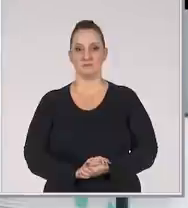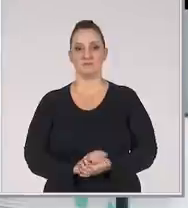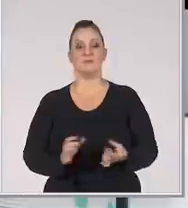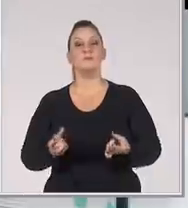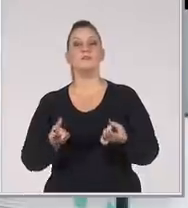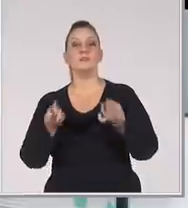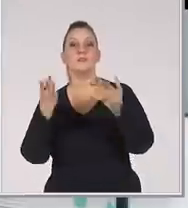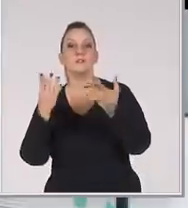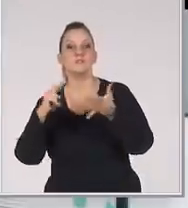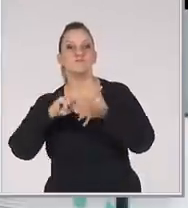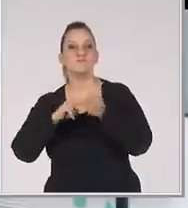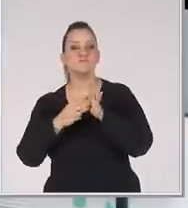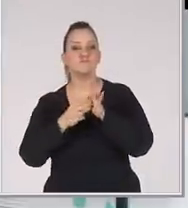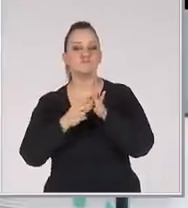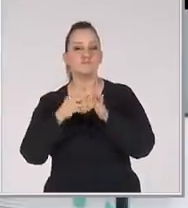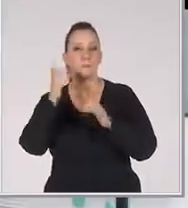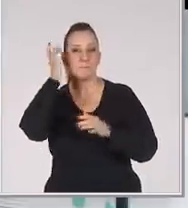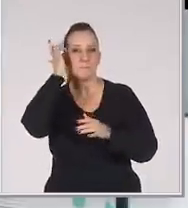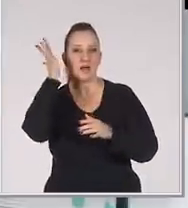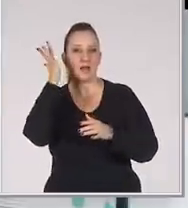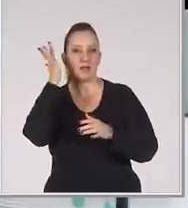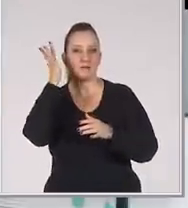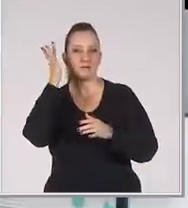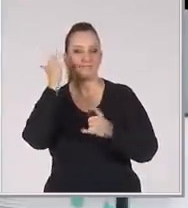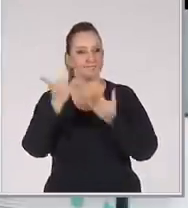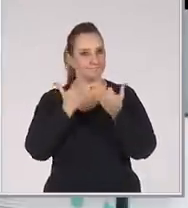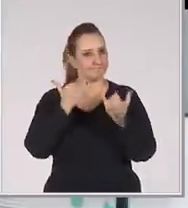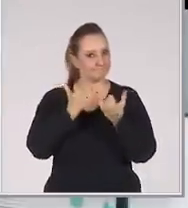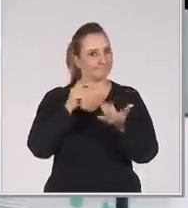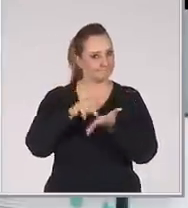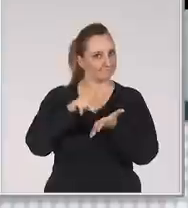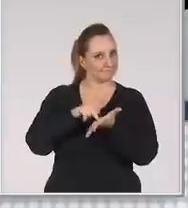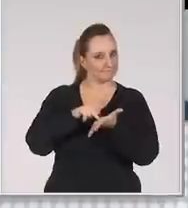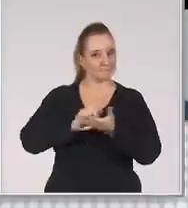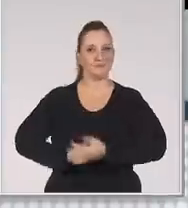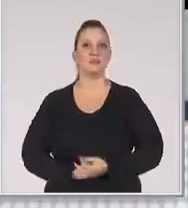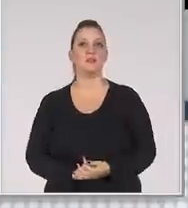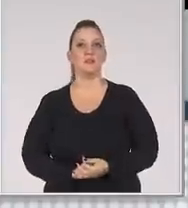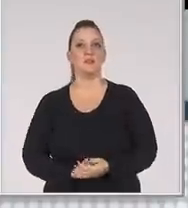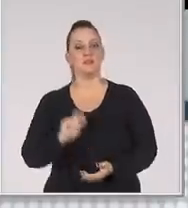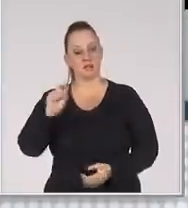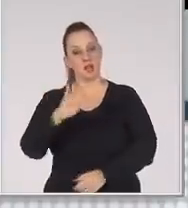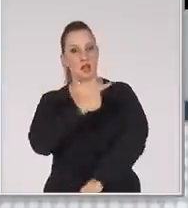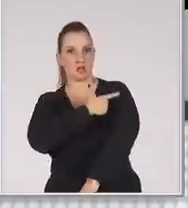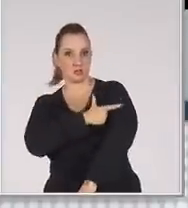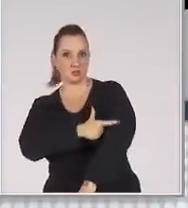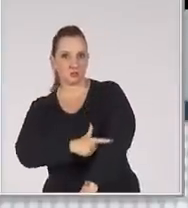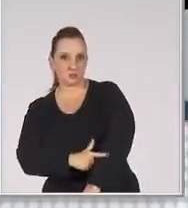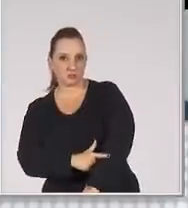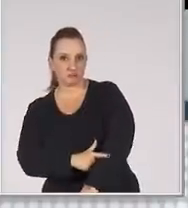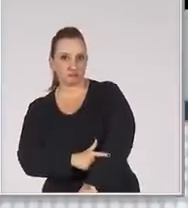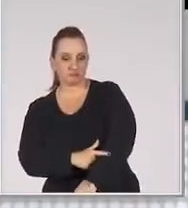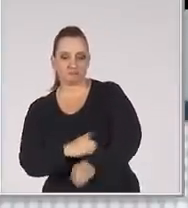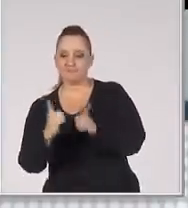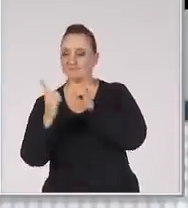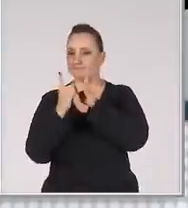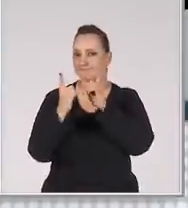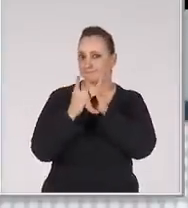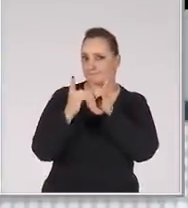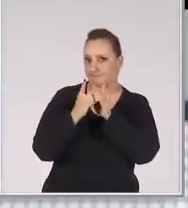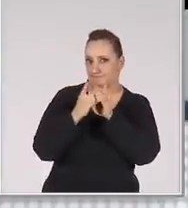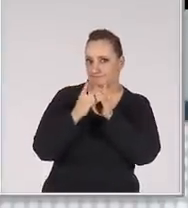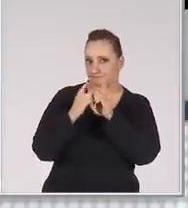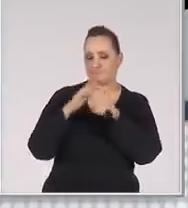Vender parece ser uma tarefa relativamente fácil, não é? É só ser educado, atender os clientes com